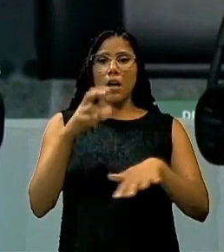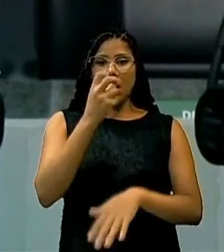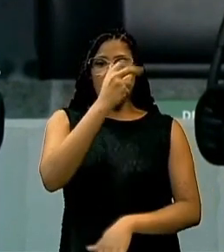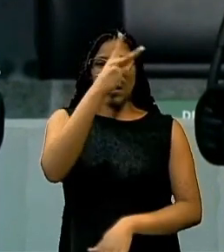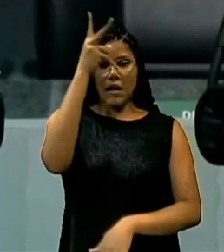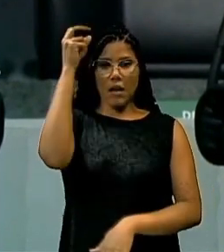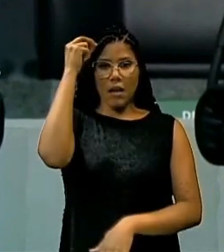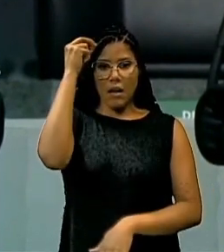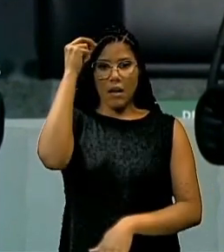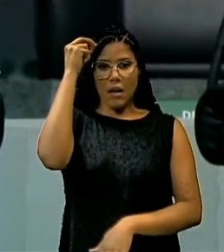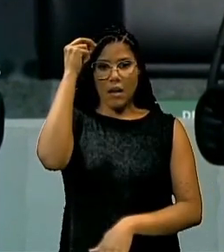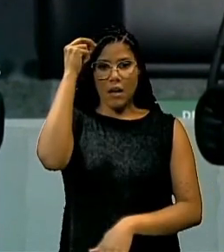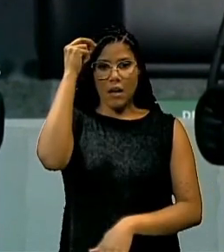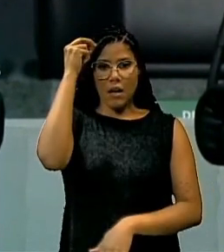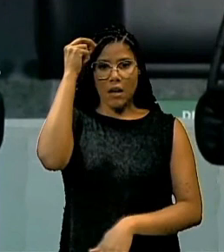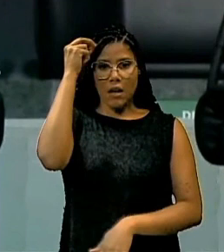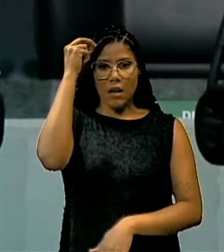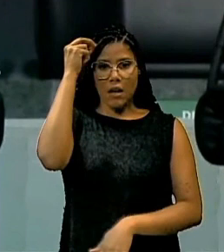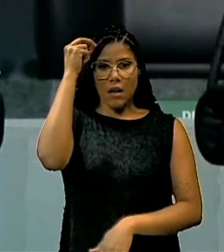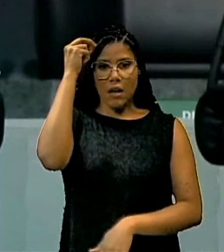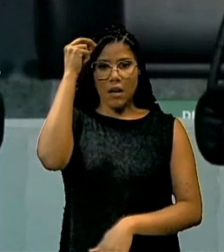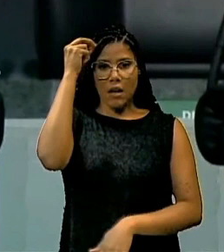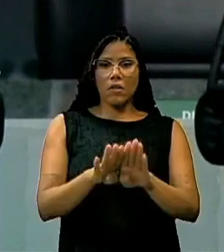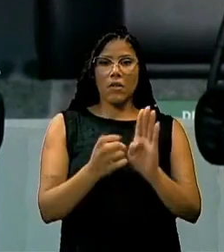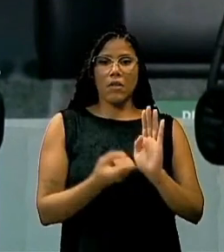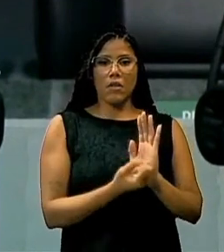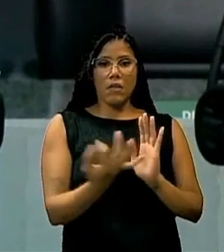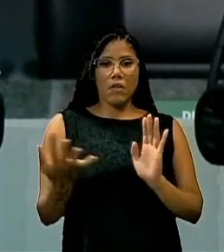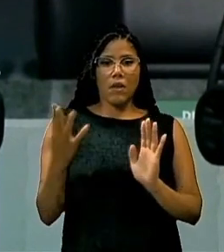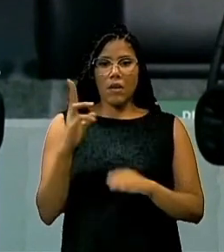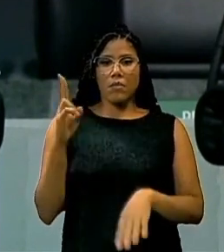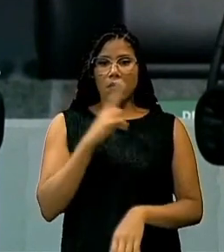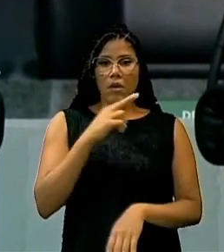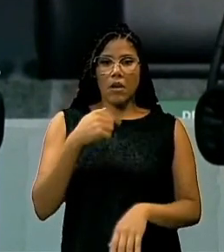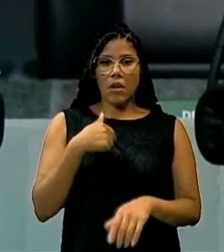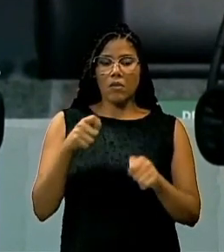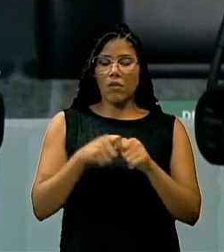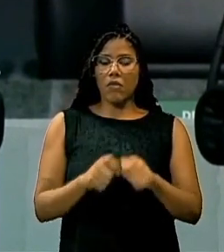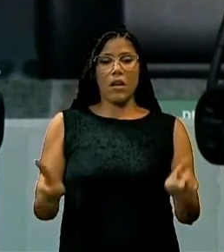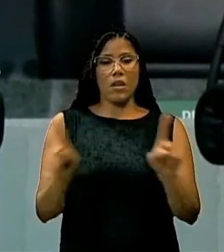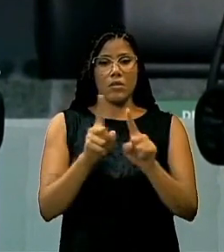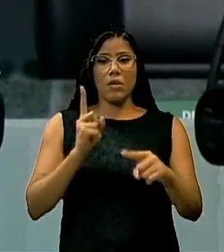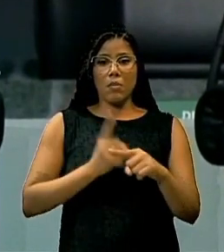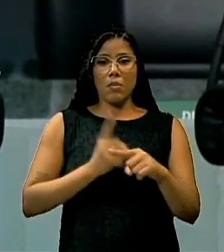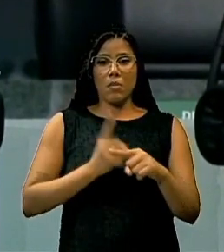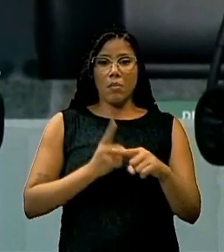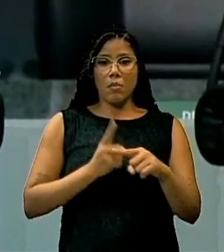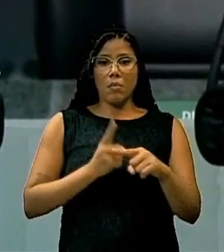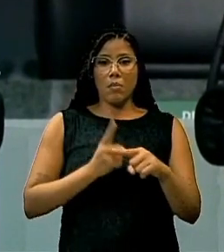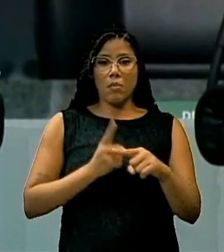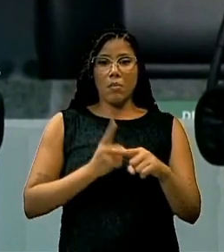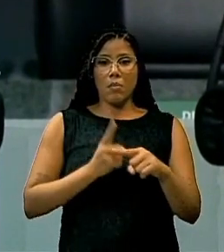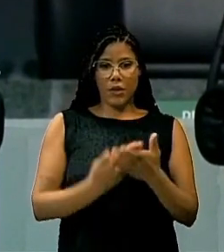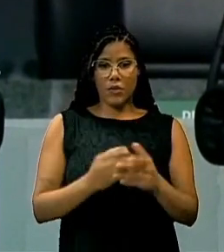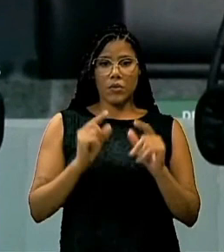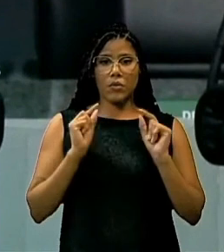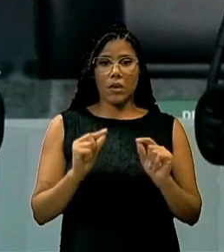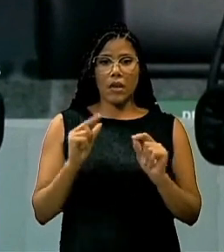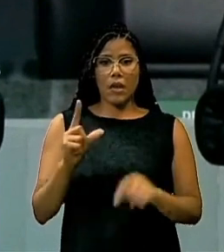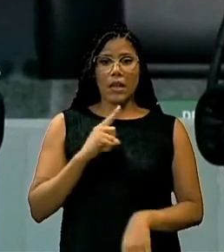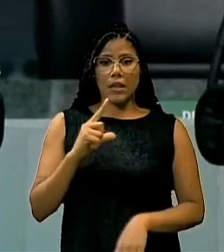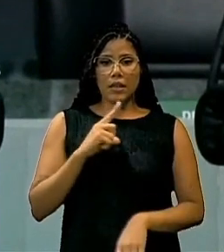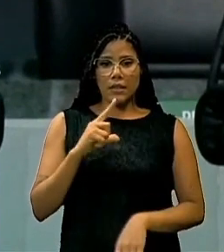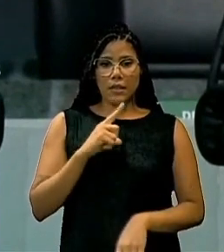Municipal de Fortaleza, quando fechou em diversas emergências, mas assim não faço, porque certamente deve ter algum